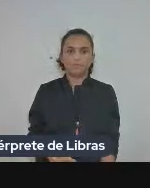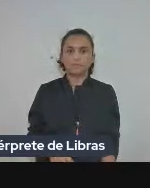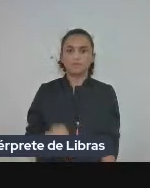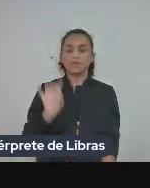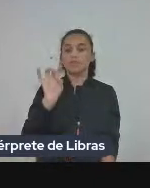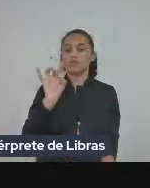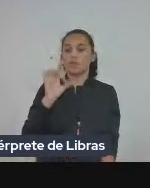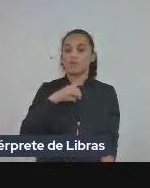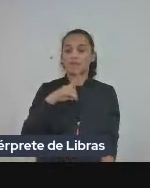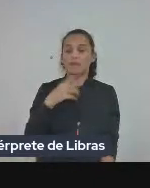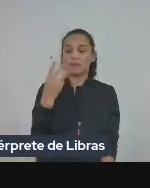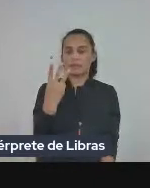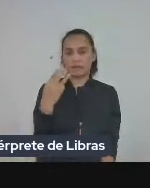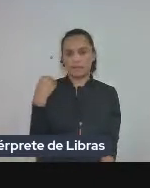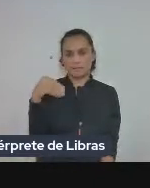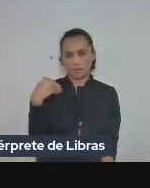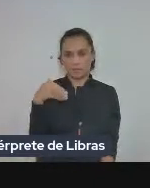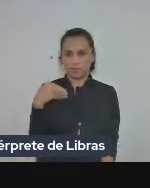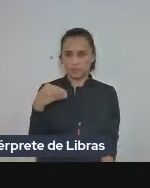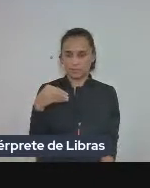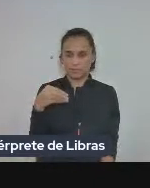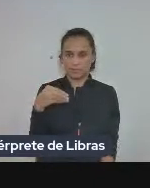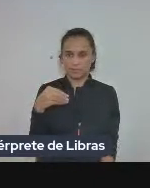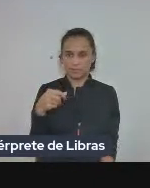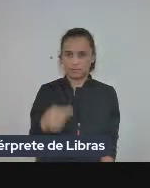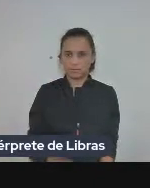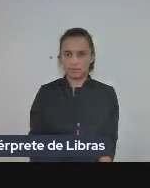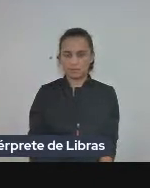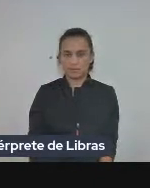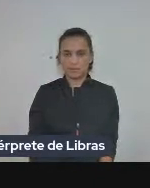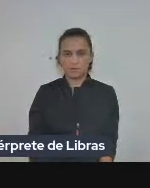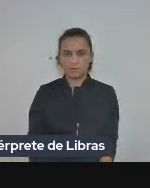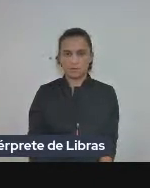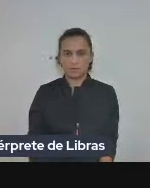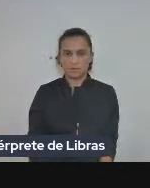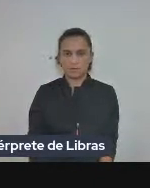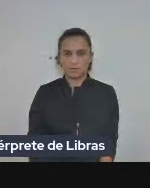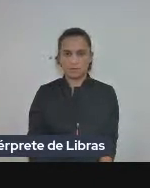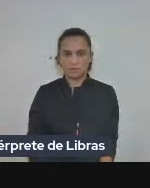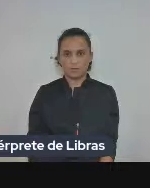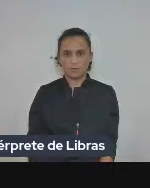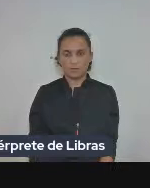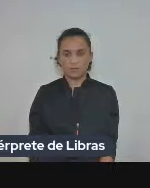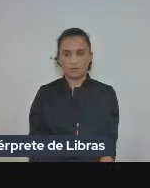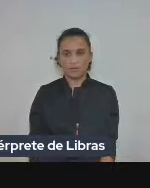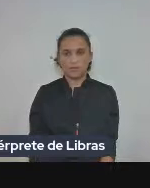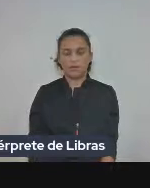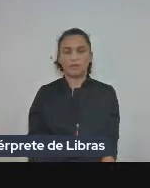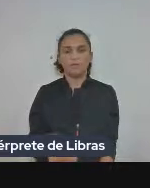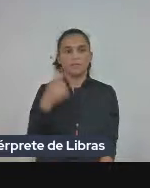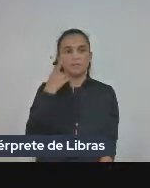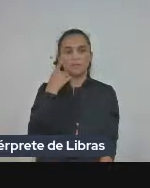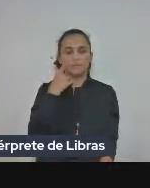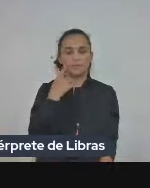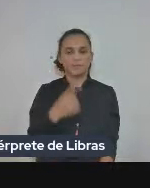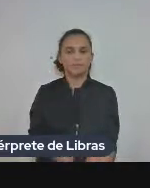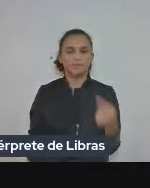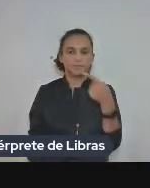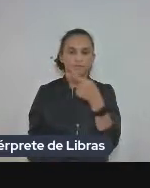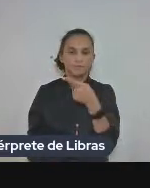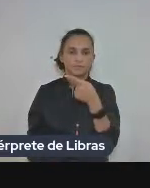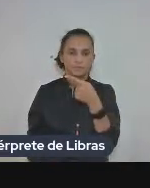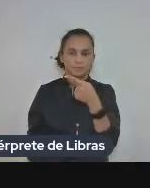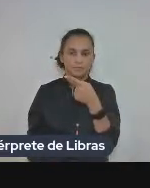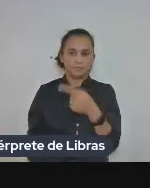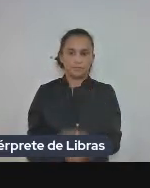apenas três três páginas por favor o próximo então a nota do tradutor da editora